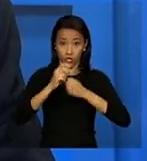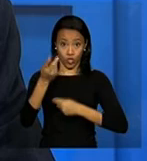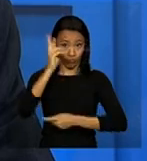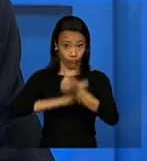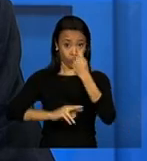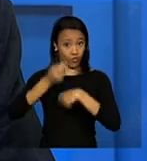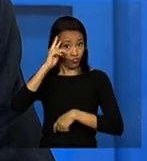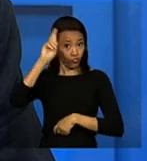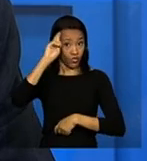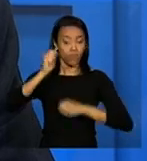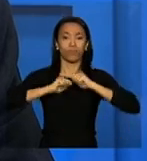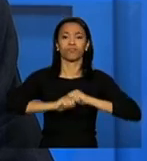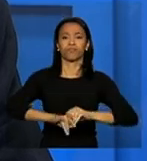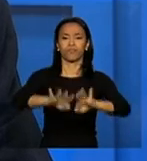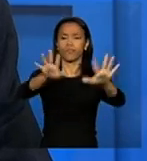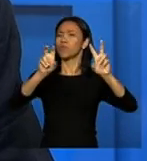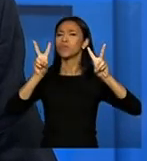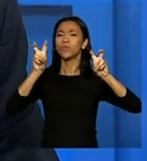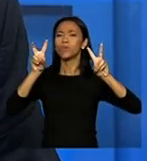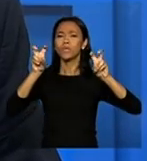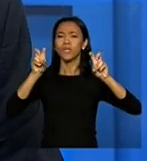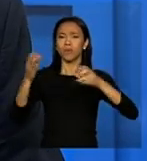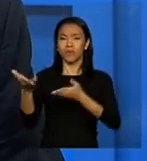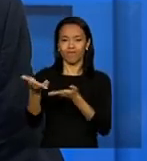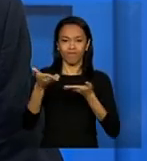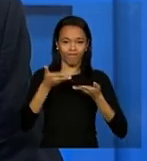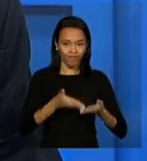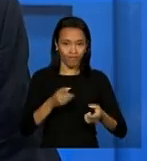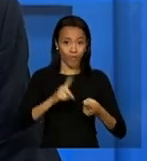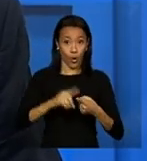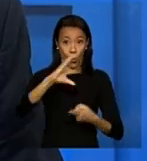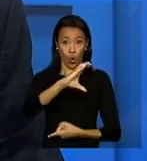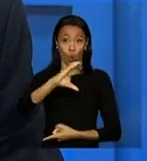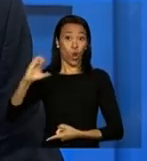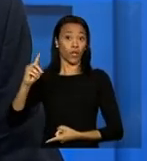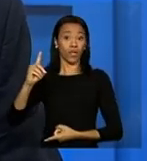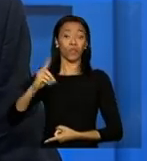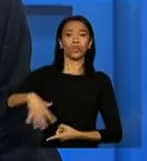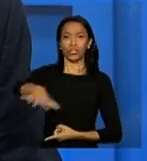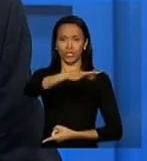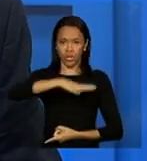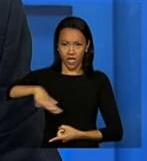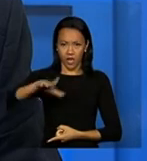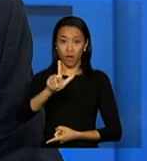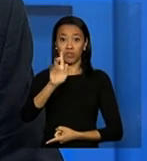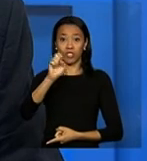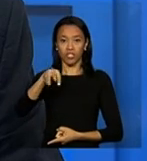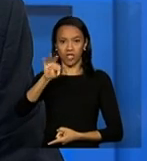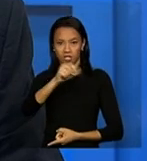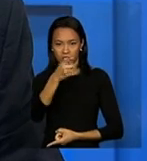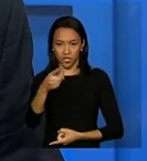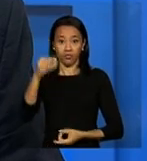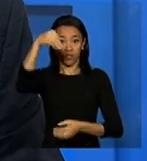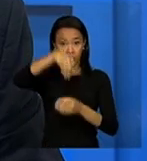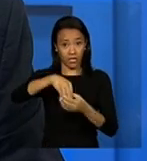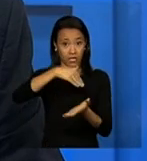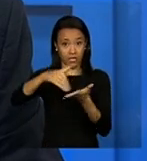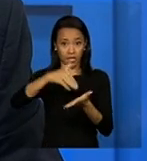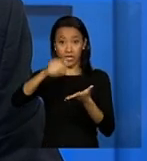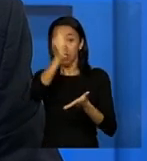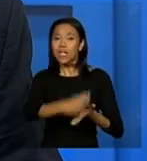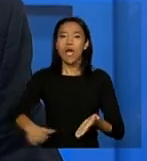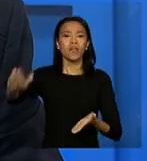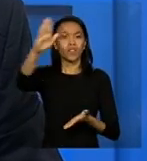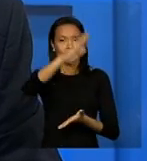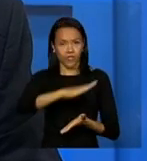falar sobre esse assunto, estão aqui comigo o coordenador geral de gestão descentralizada da Secretaria Nacional de Renda